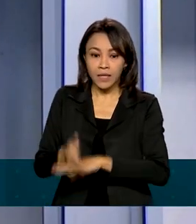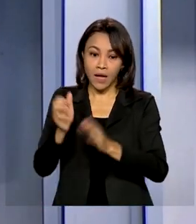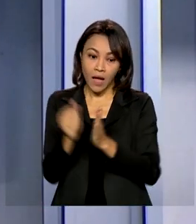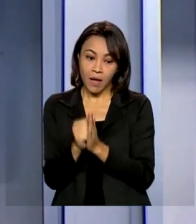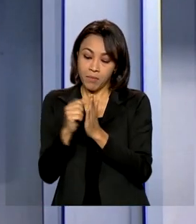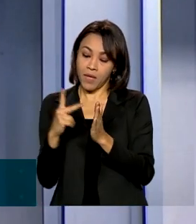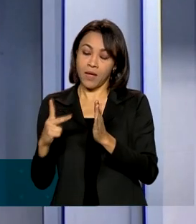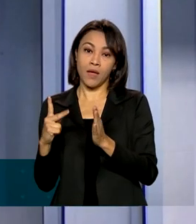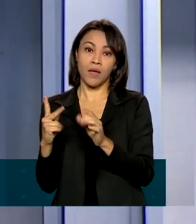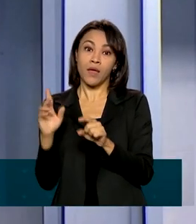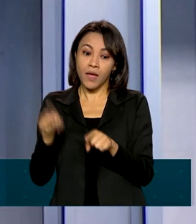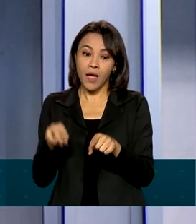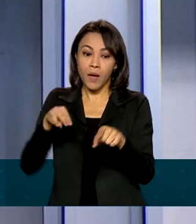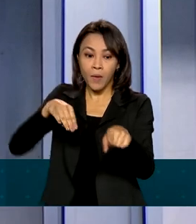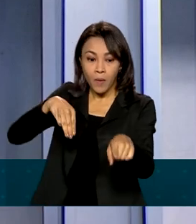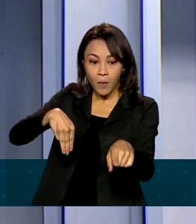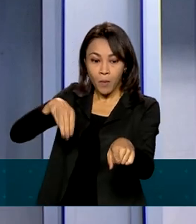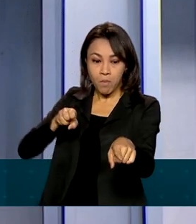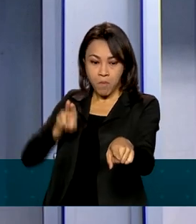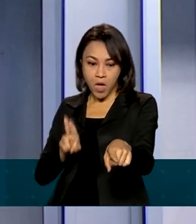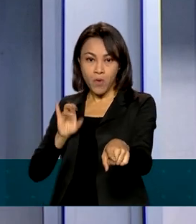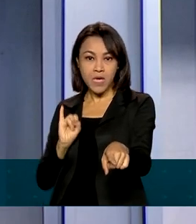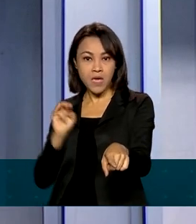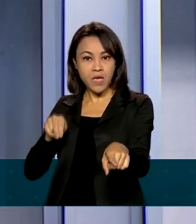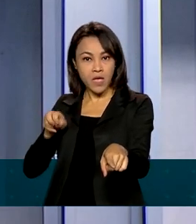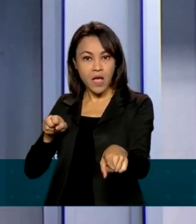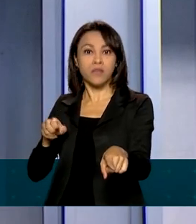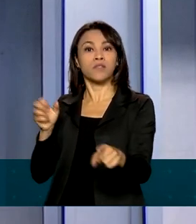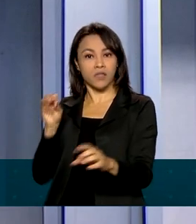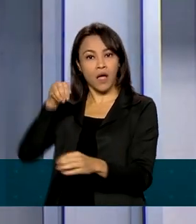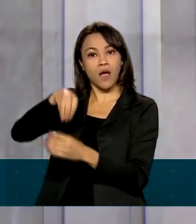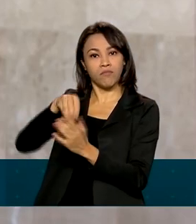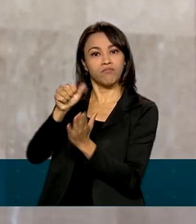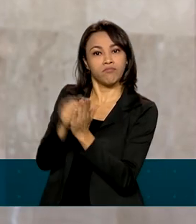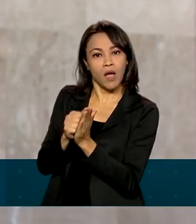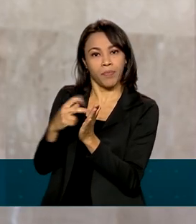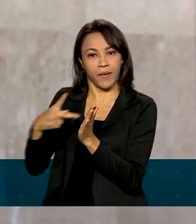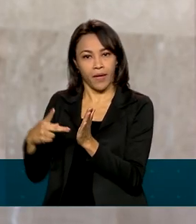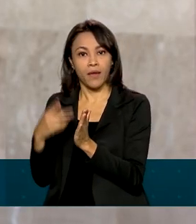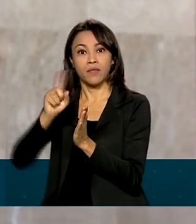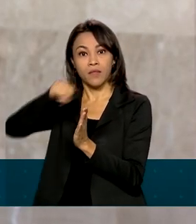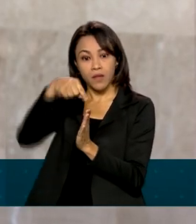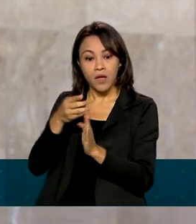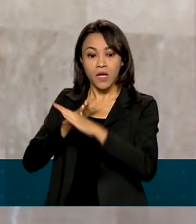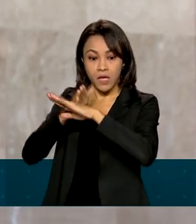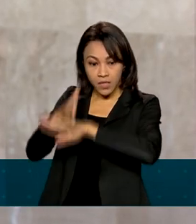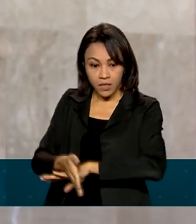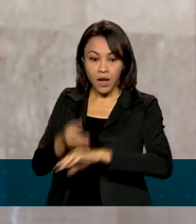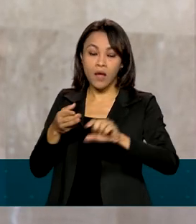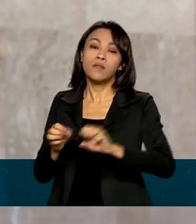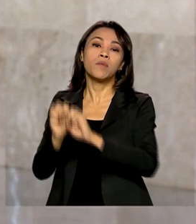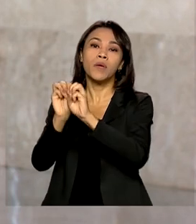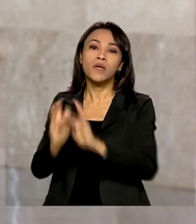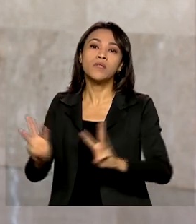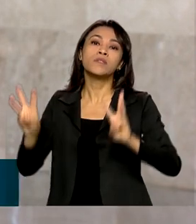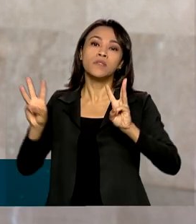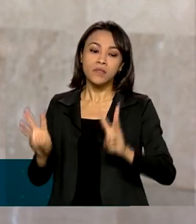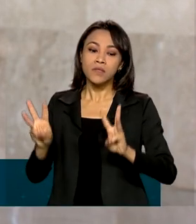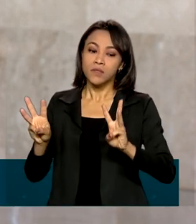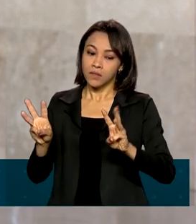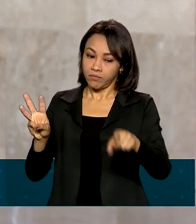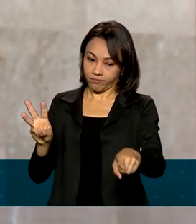Meu INSS, que está disponível para dispositivos móveis, entrar no portal gov.br.meu